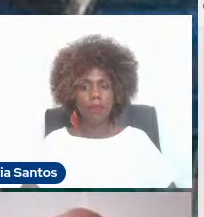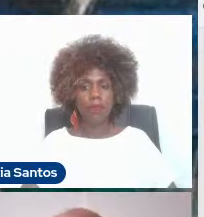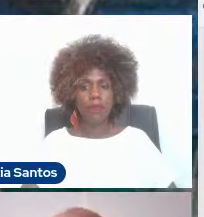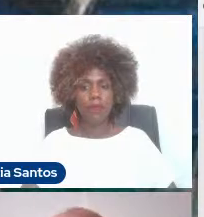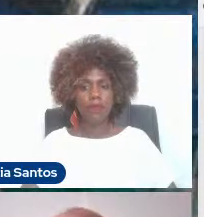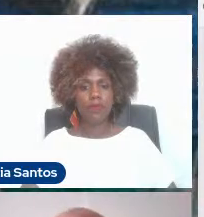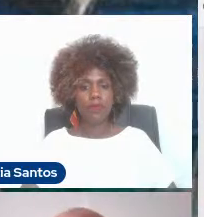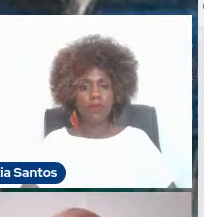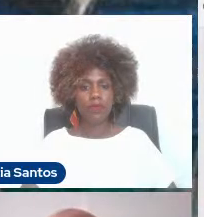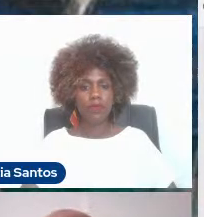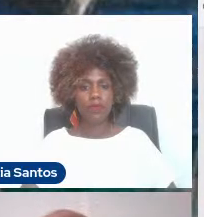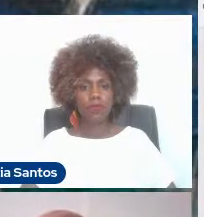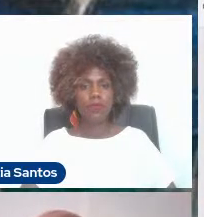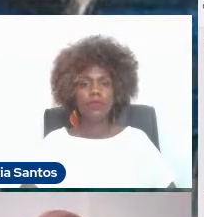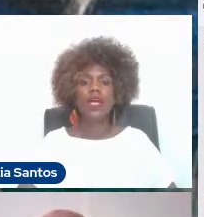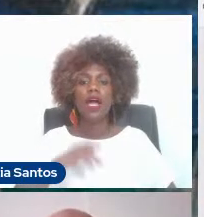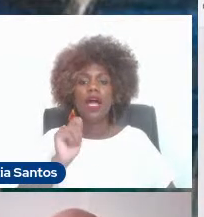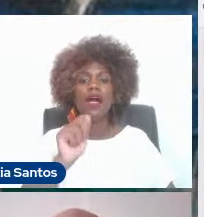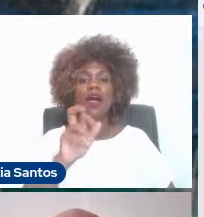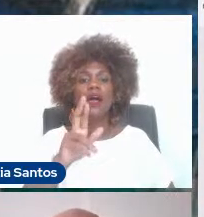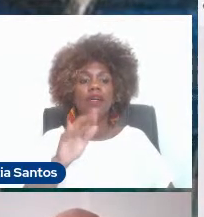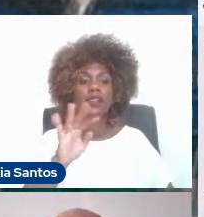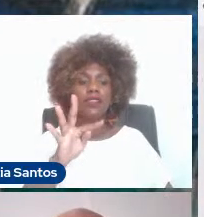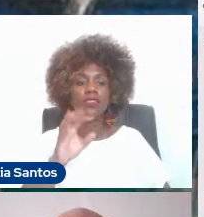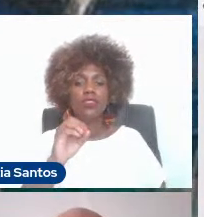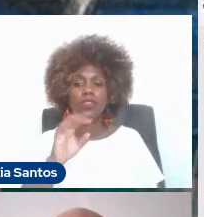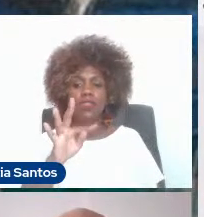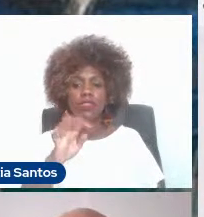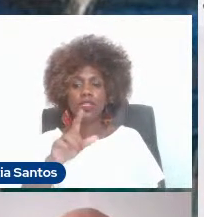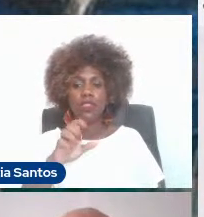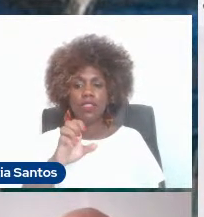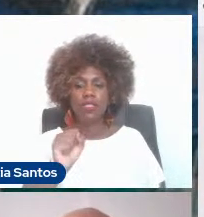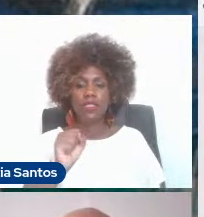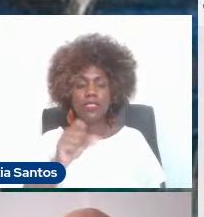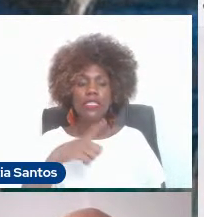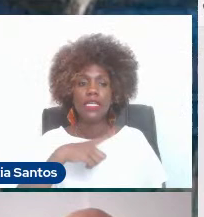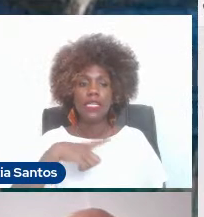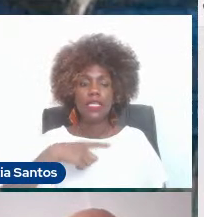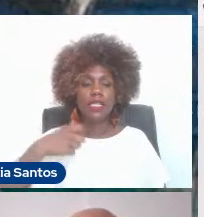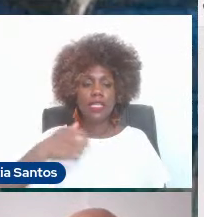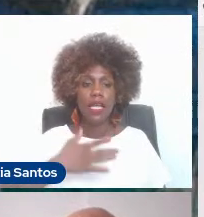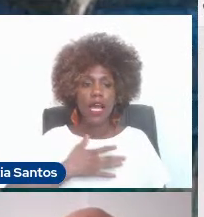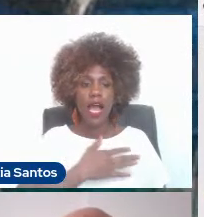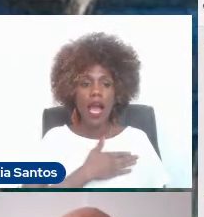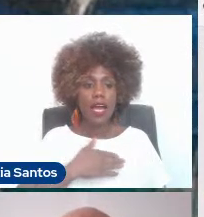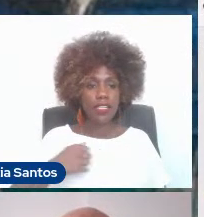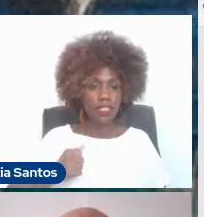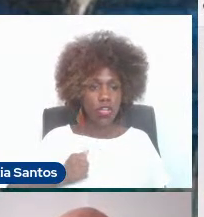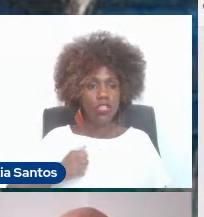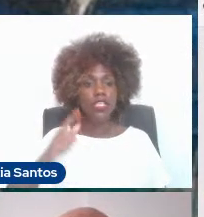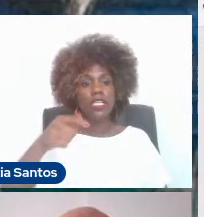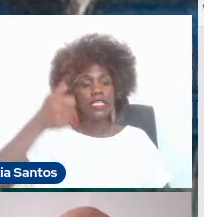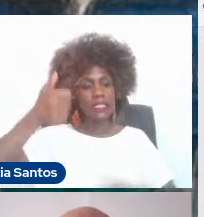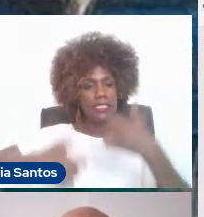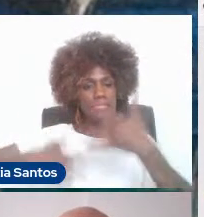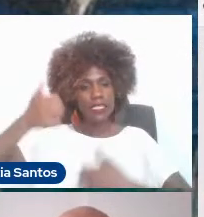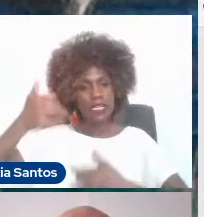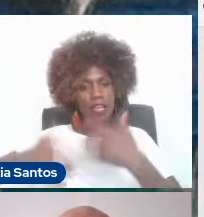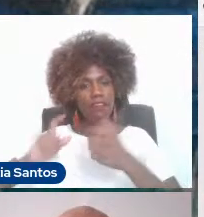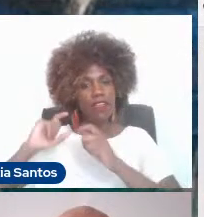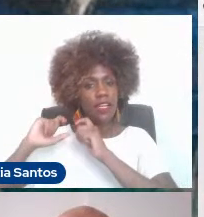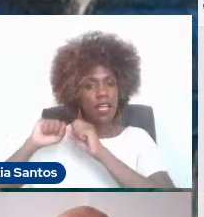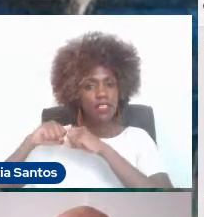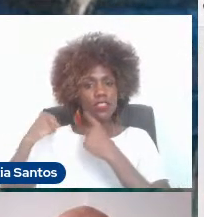O Aristóteles descreve, na sociedade grega clássica, que a música